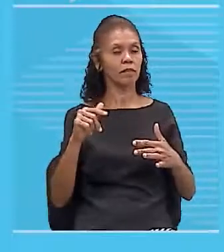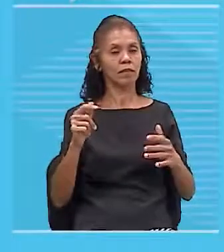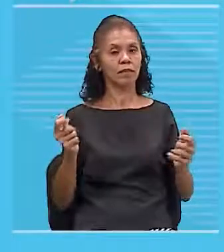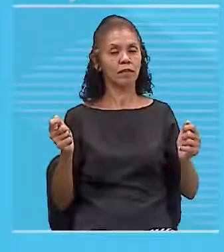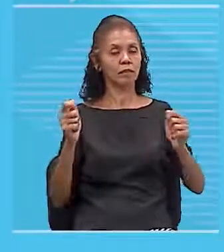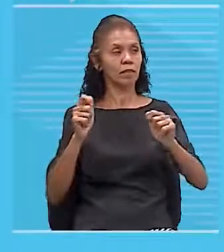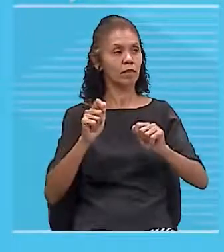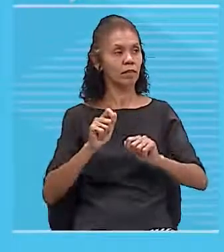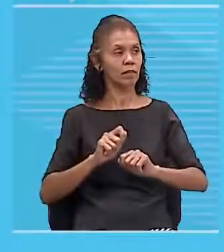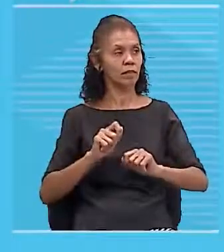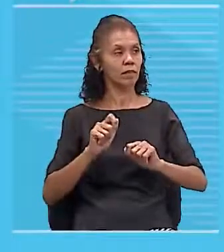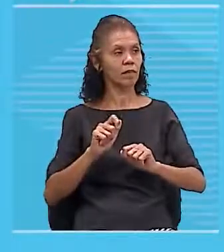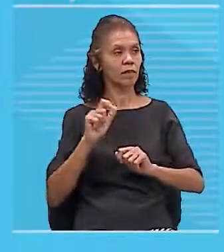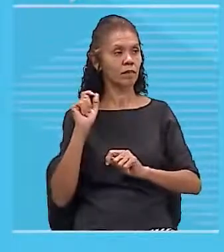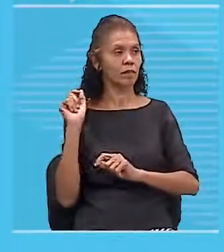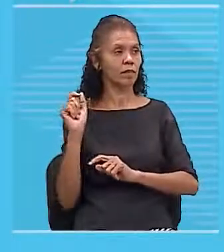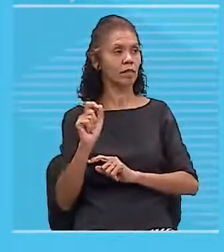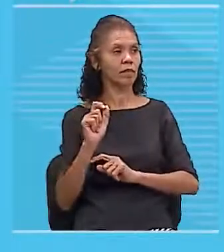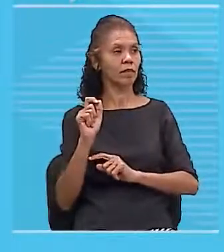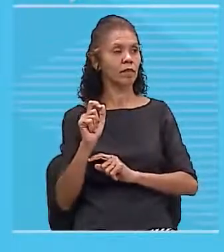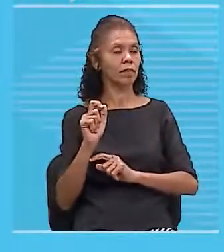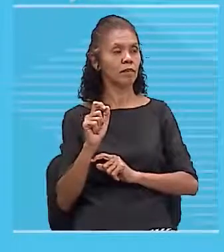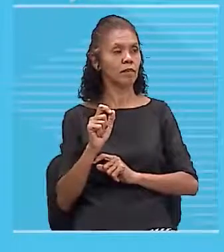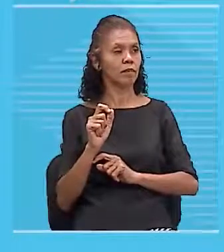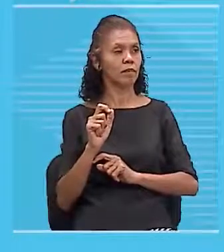esse campo magnético